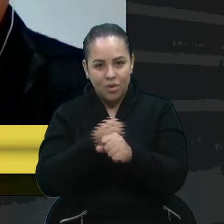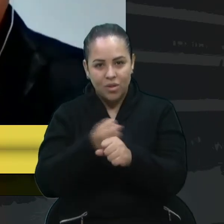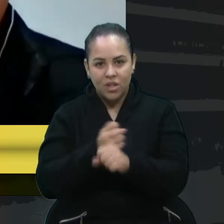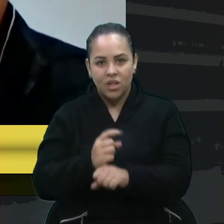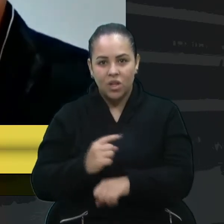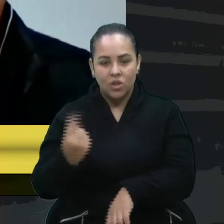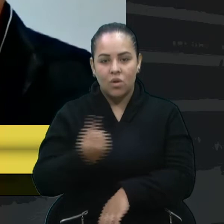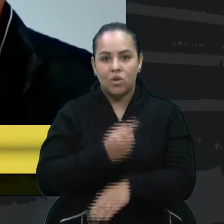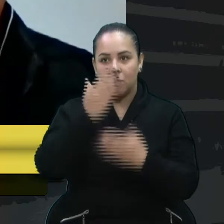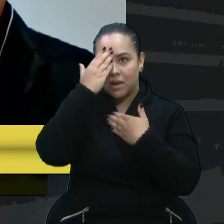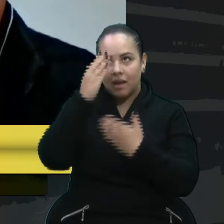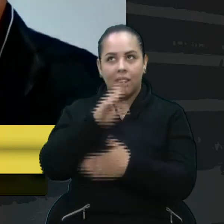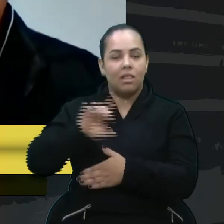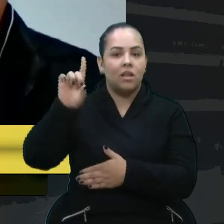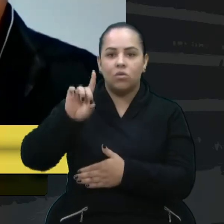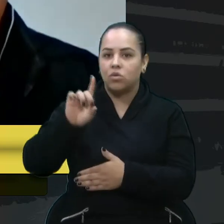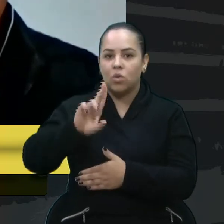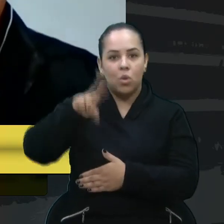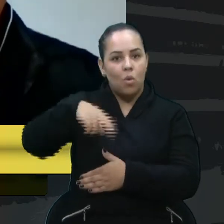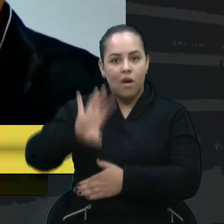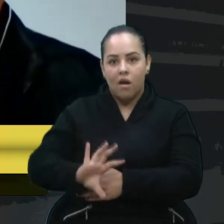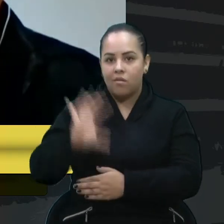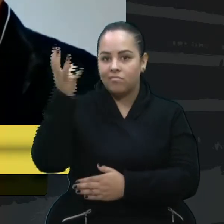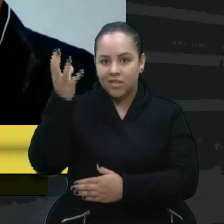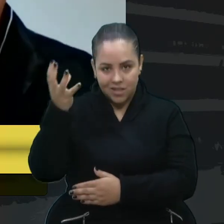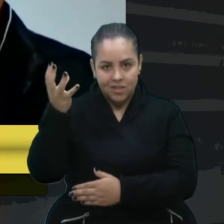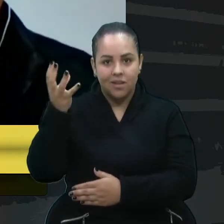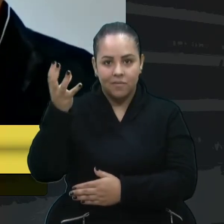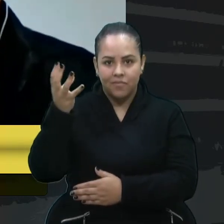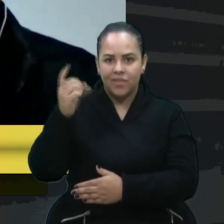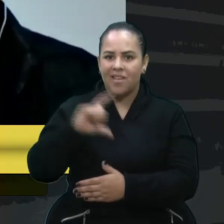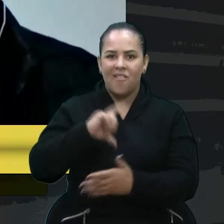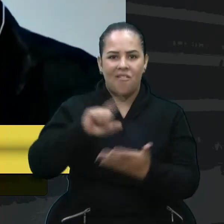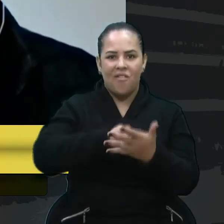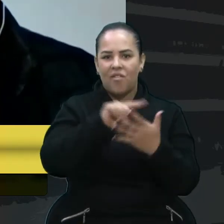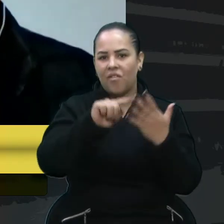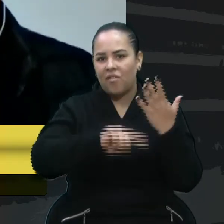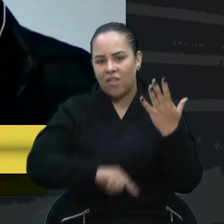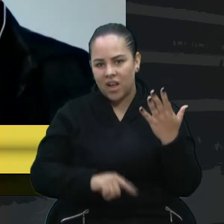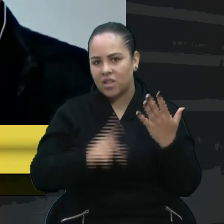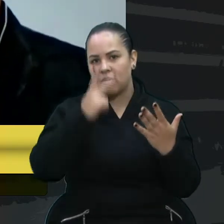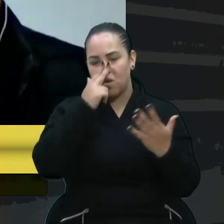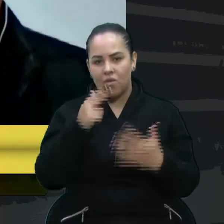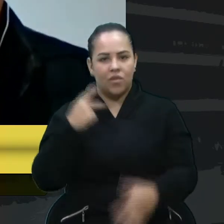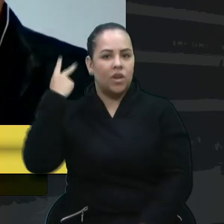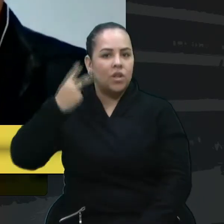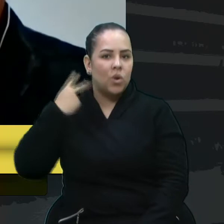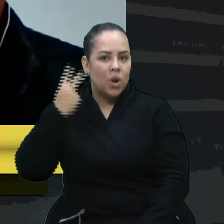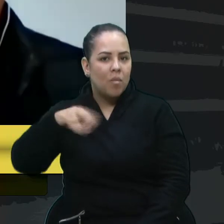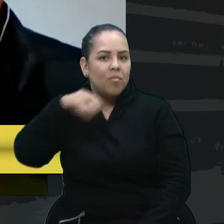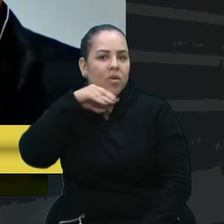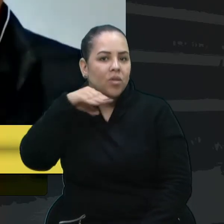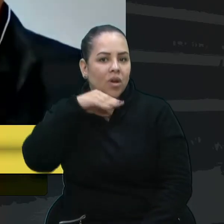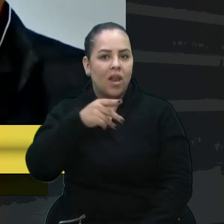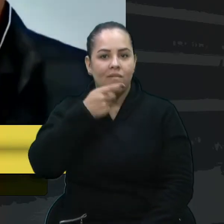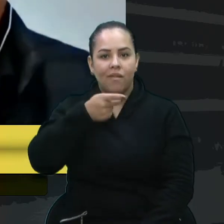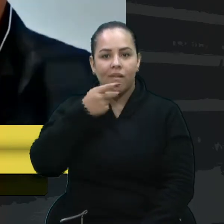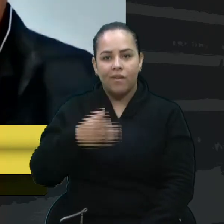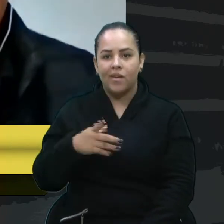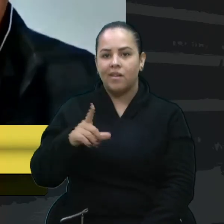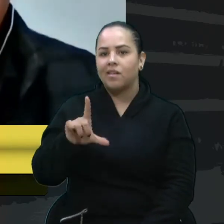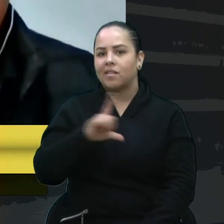tivemos uma ocorrência dessa maneira. Tivemos várias ali que o vereador Bortola acabou de mencionar das